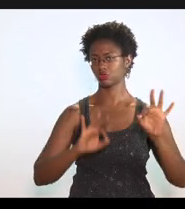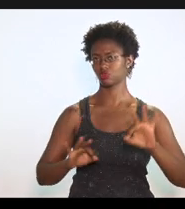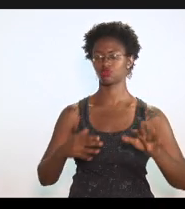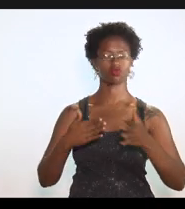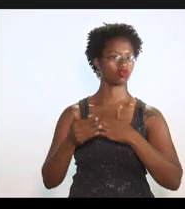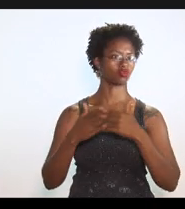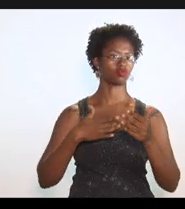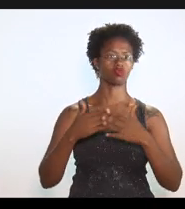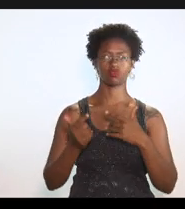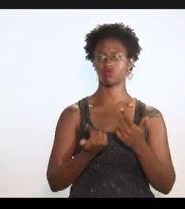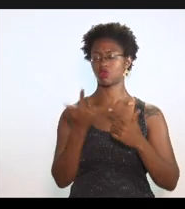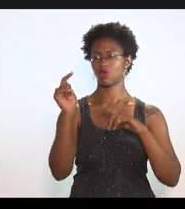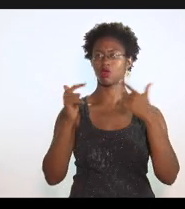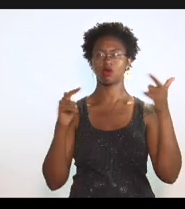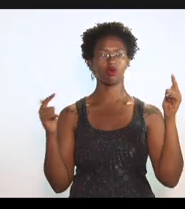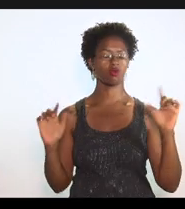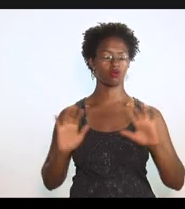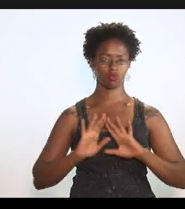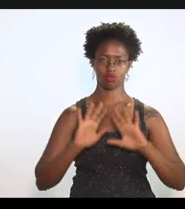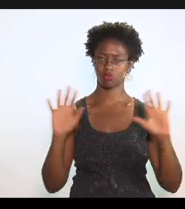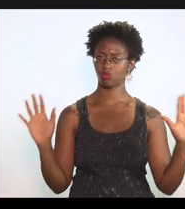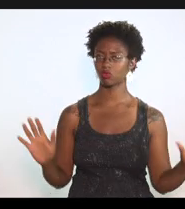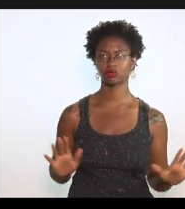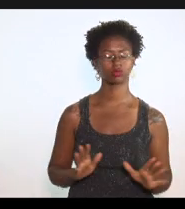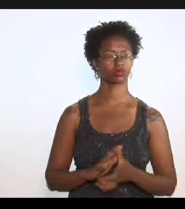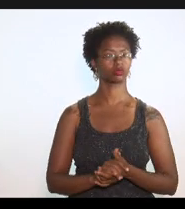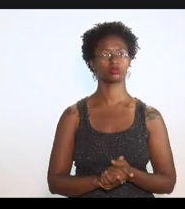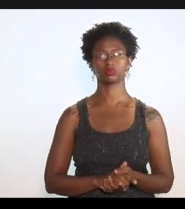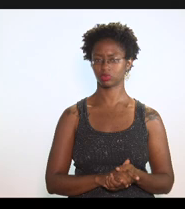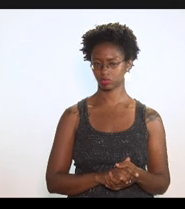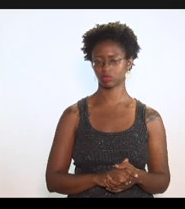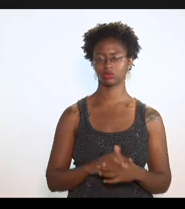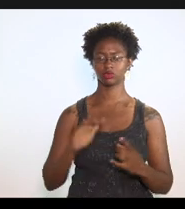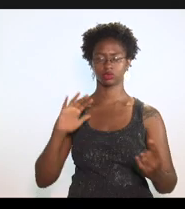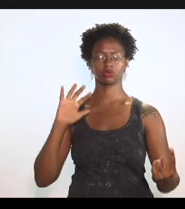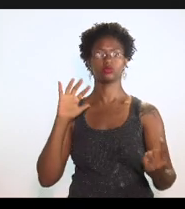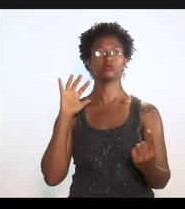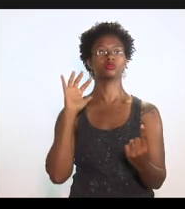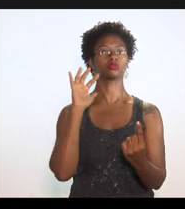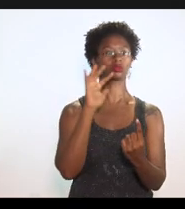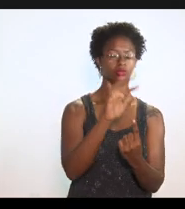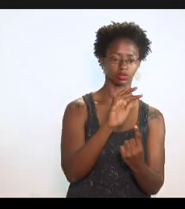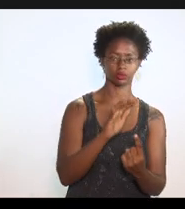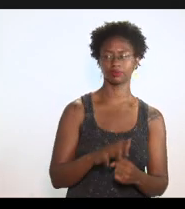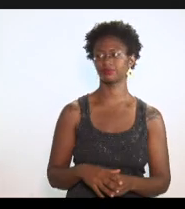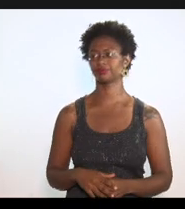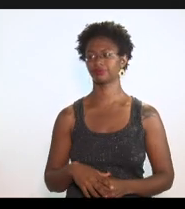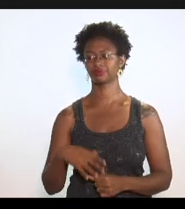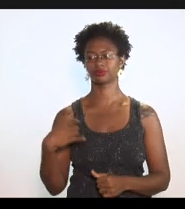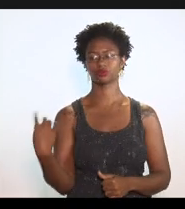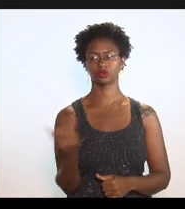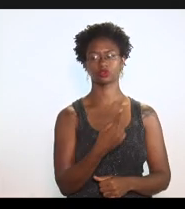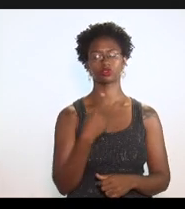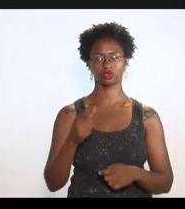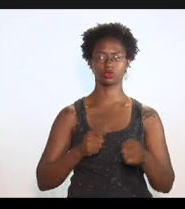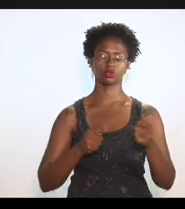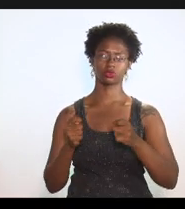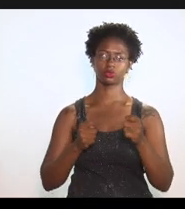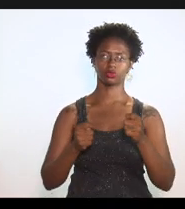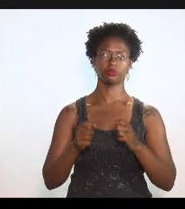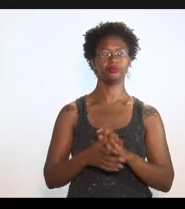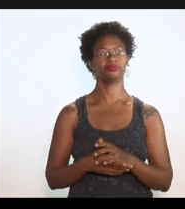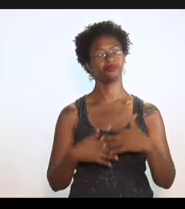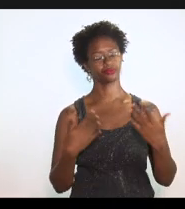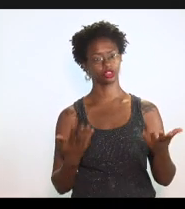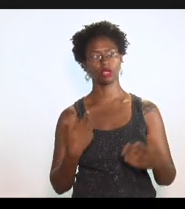qualquer outras situações de impacto na nossa economia. Estou me